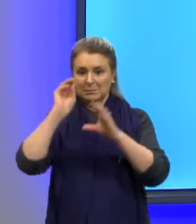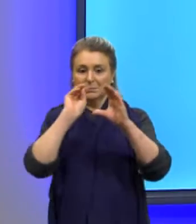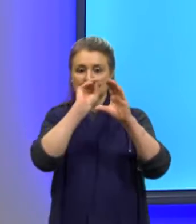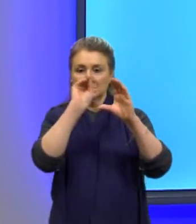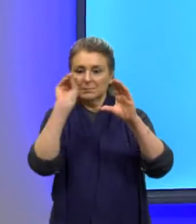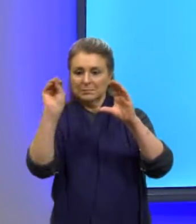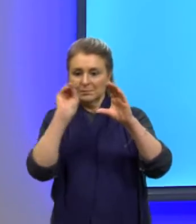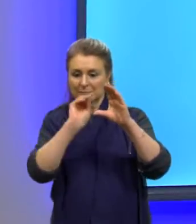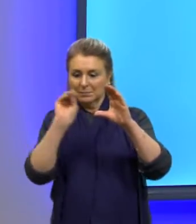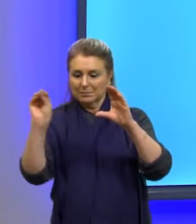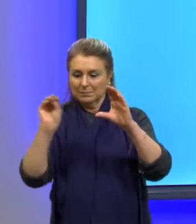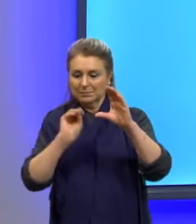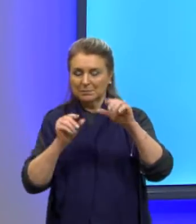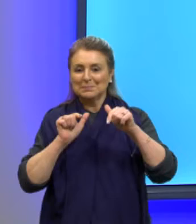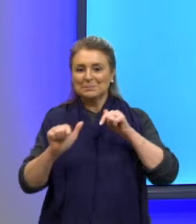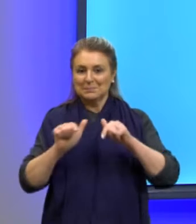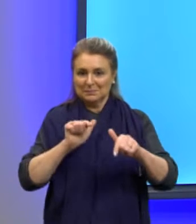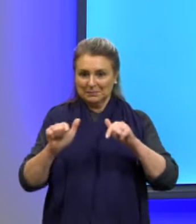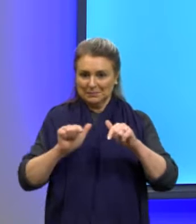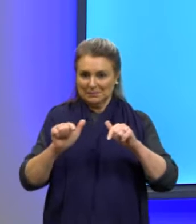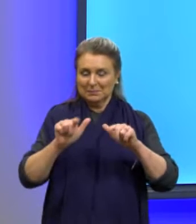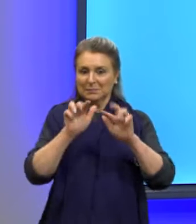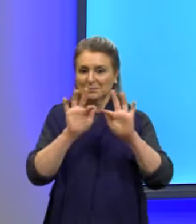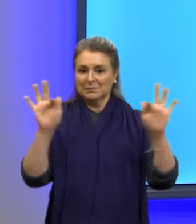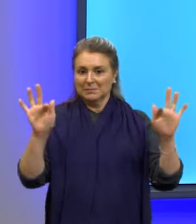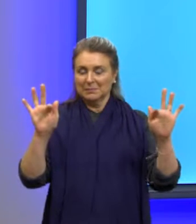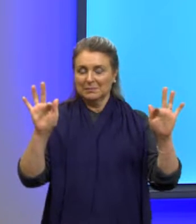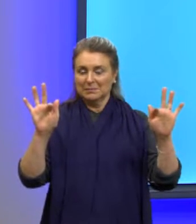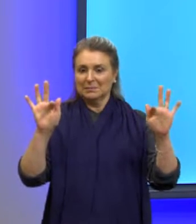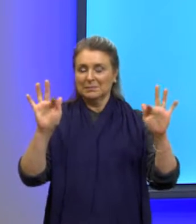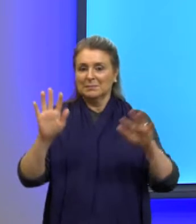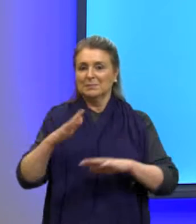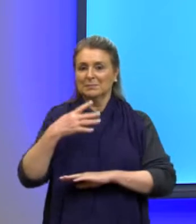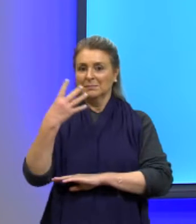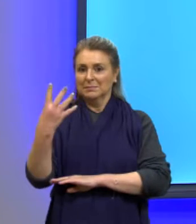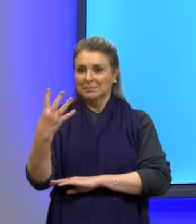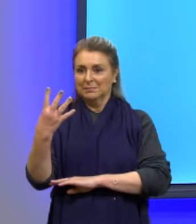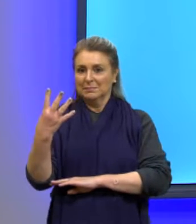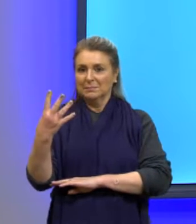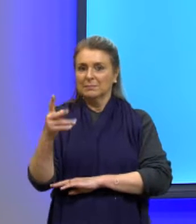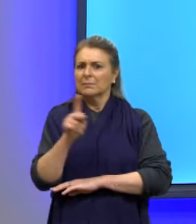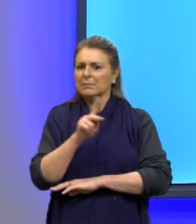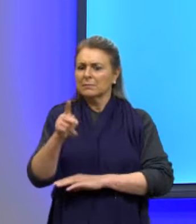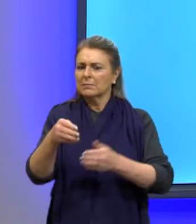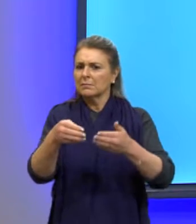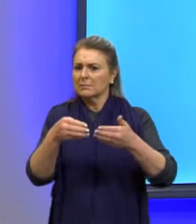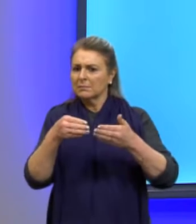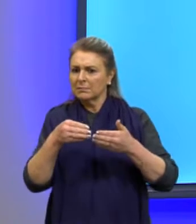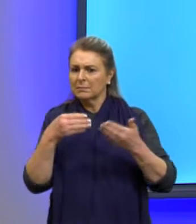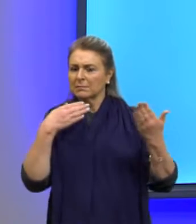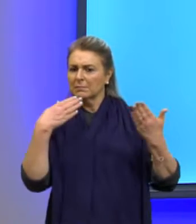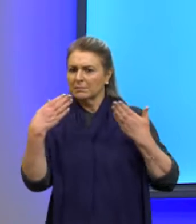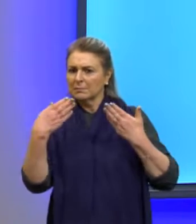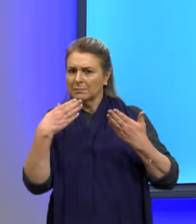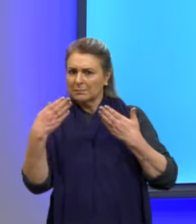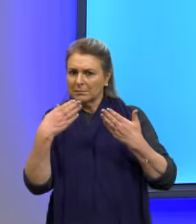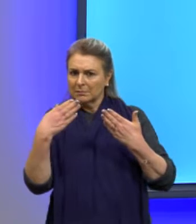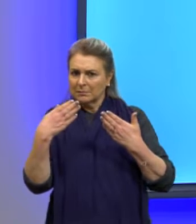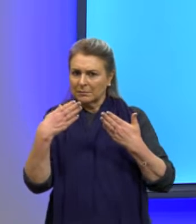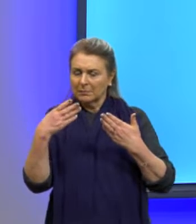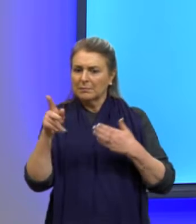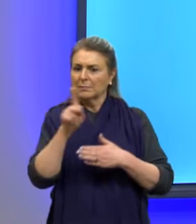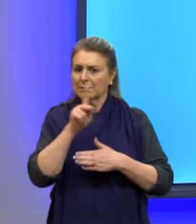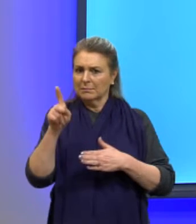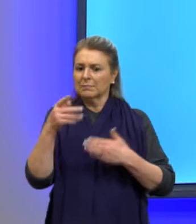do nosso trabalho de função quadrática. Eu havia pedido para vocês que vocês organizassem o de vocês, lembram que eu ia organizar o meu?